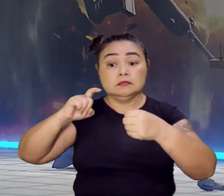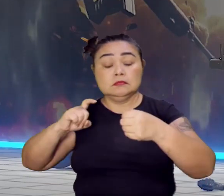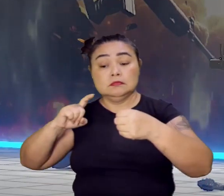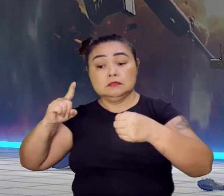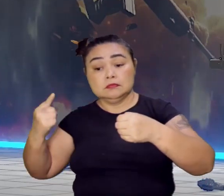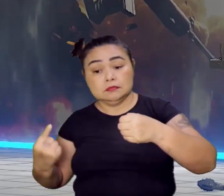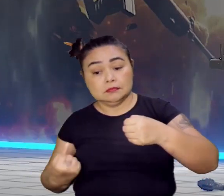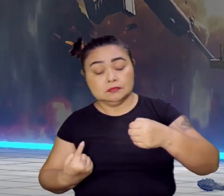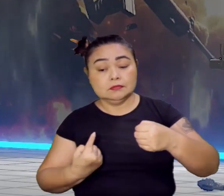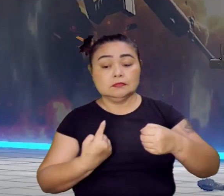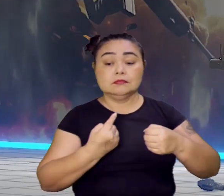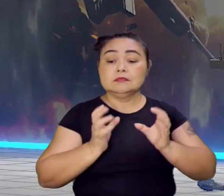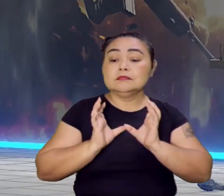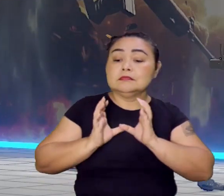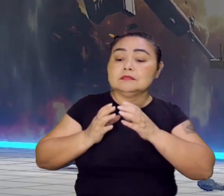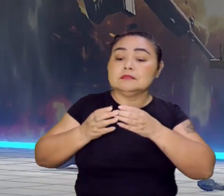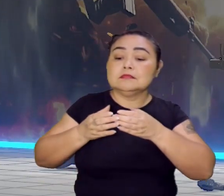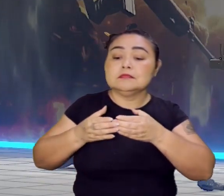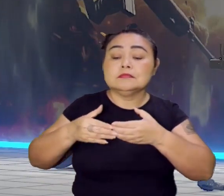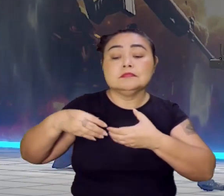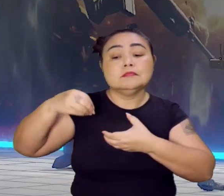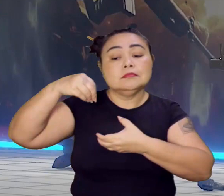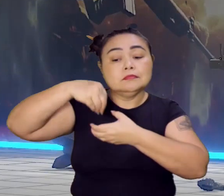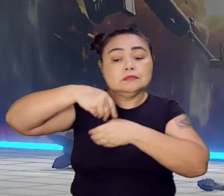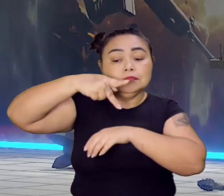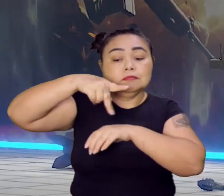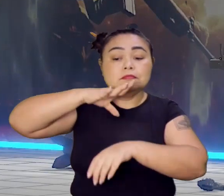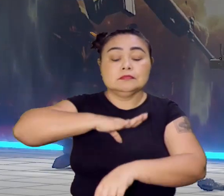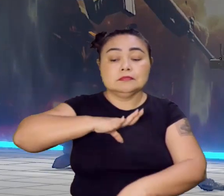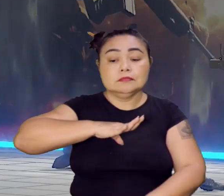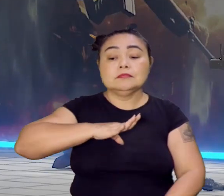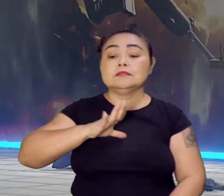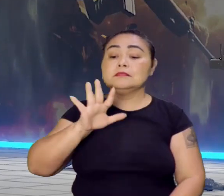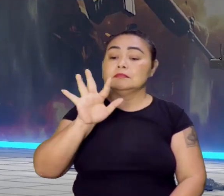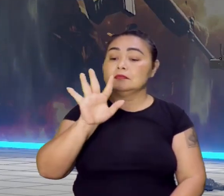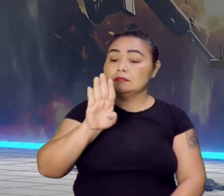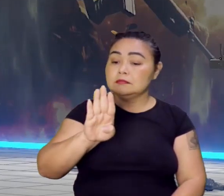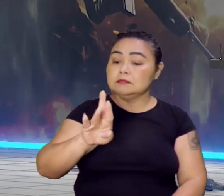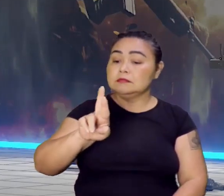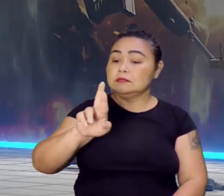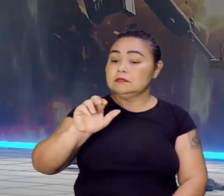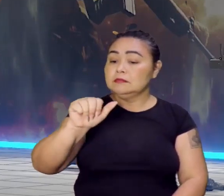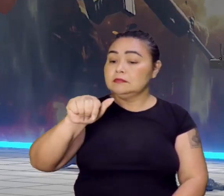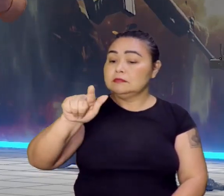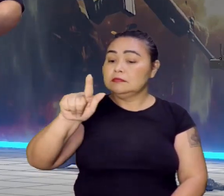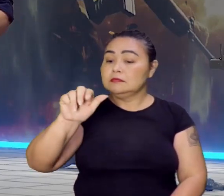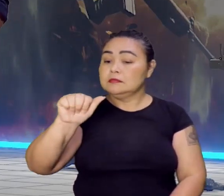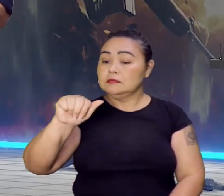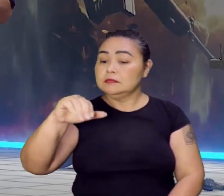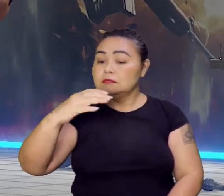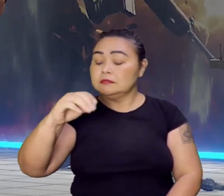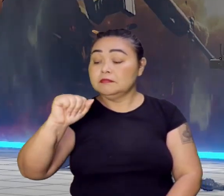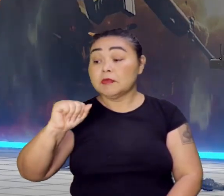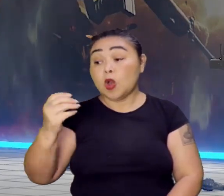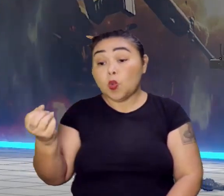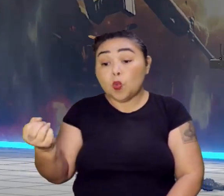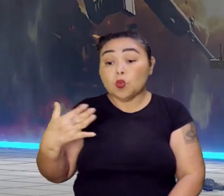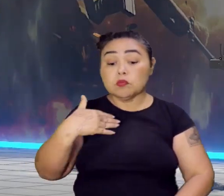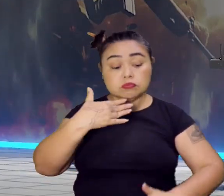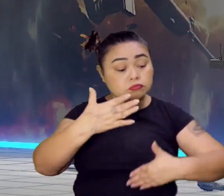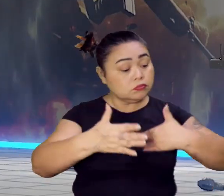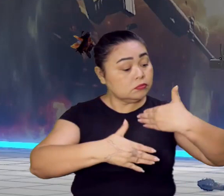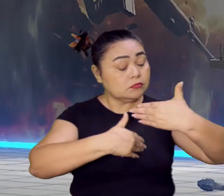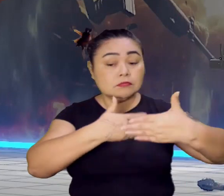nova dinastia em Portugal, a dinastia dos Braganças. Começa esse novo processo político de